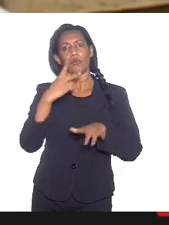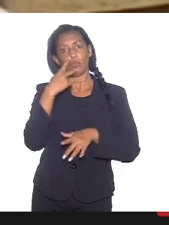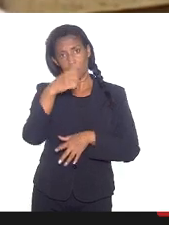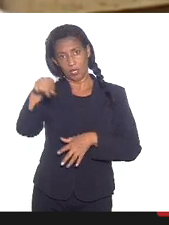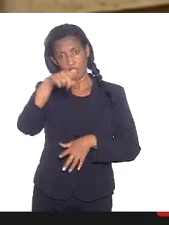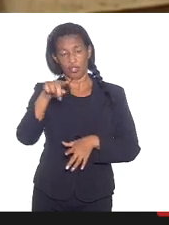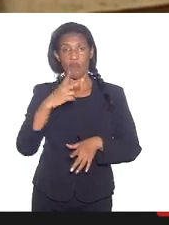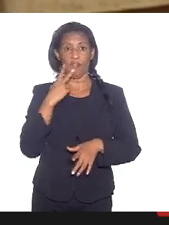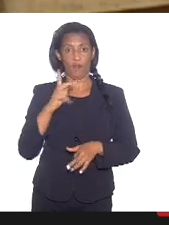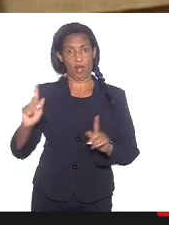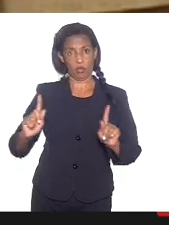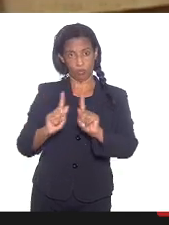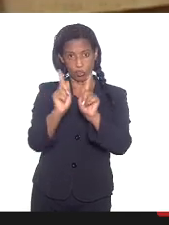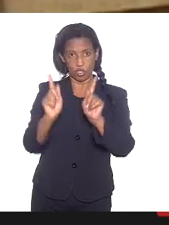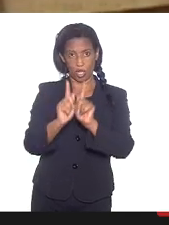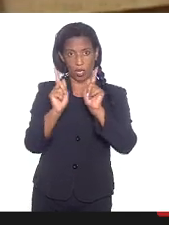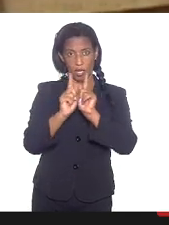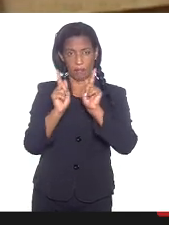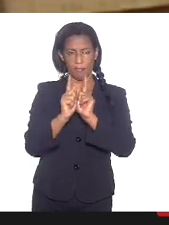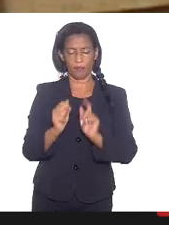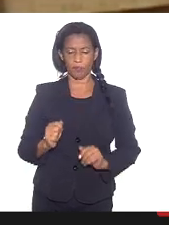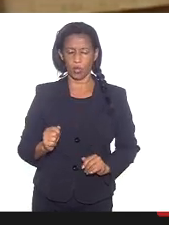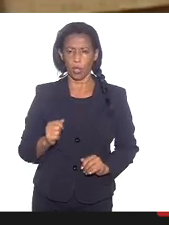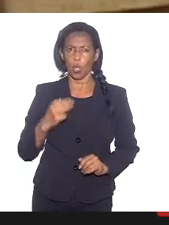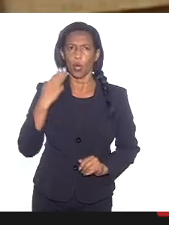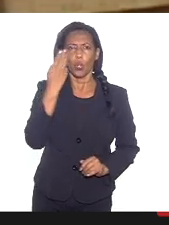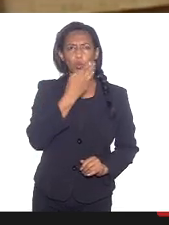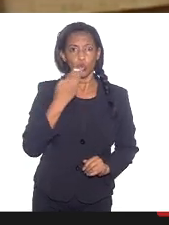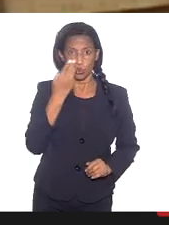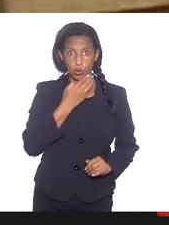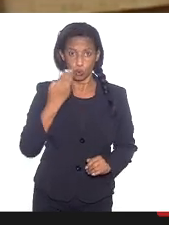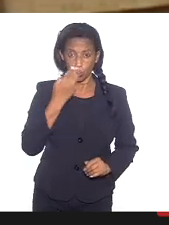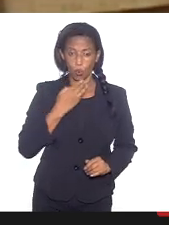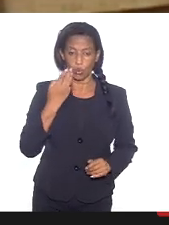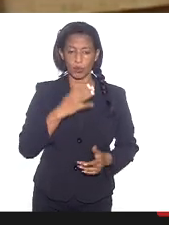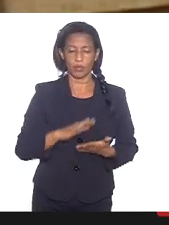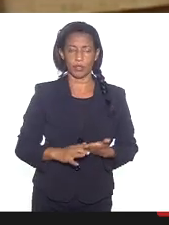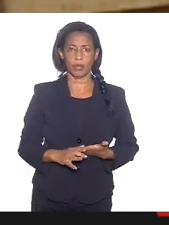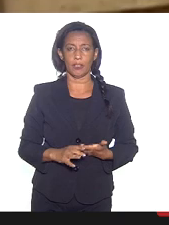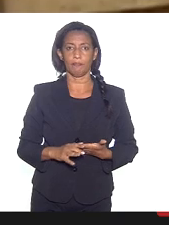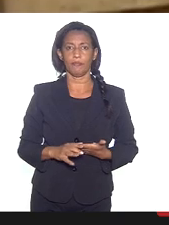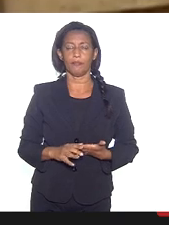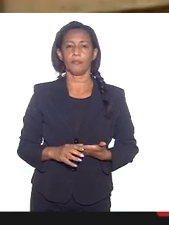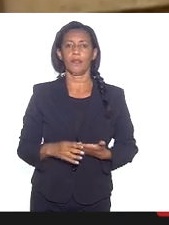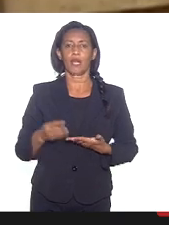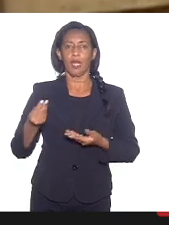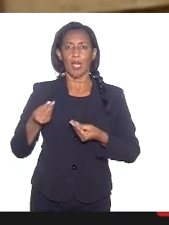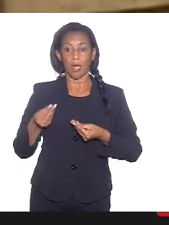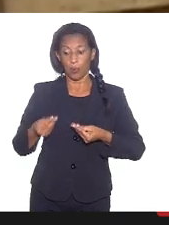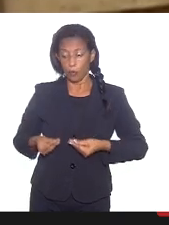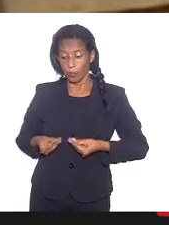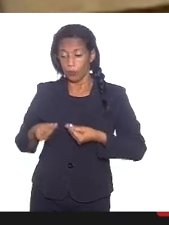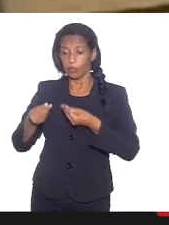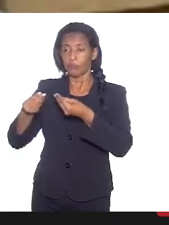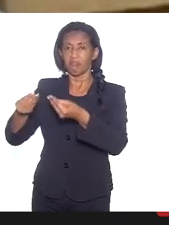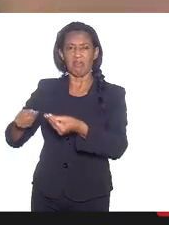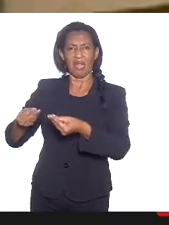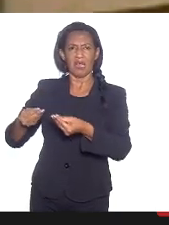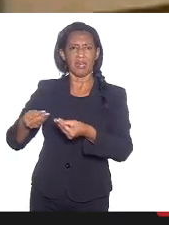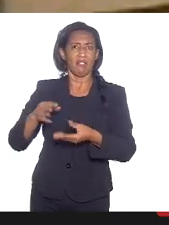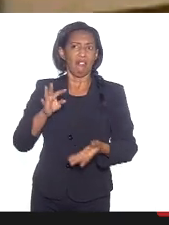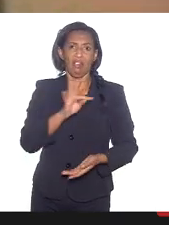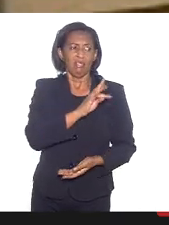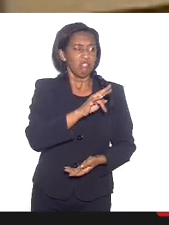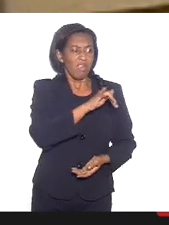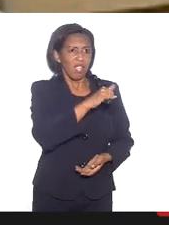Damião, é que os doces eram recolhidos, os doces distribuídos pelas pessoas, não sei o terreiro ou